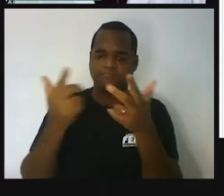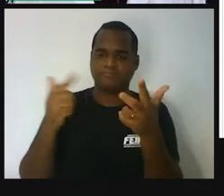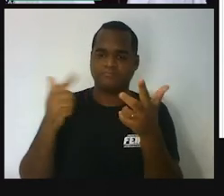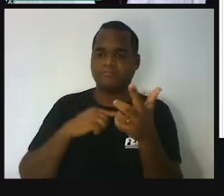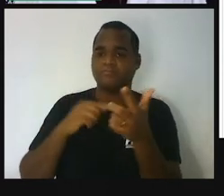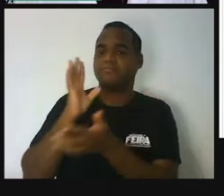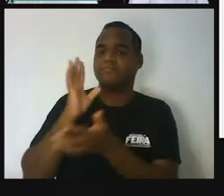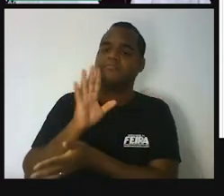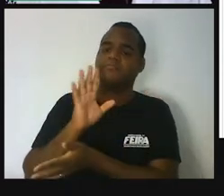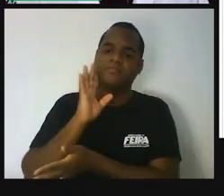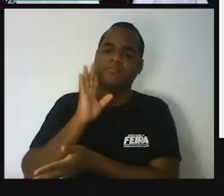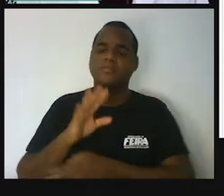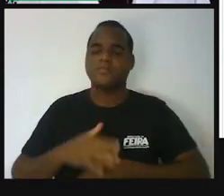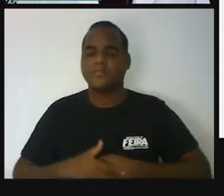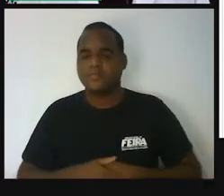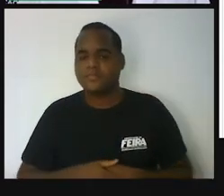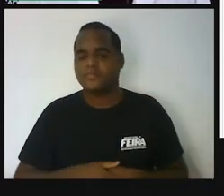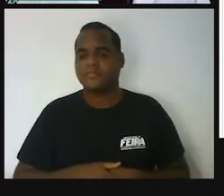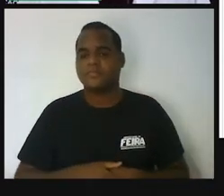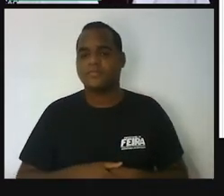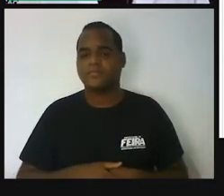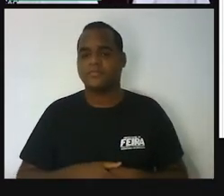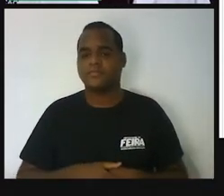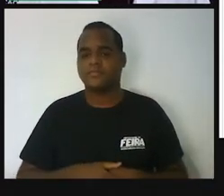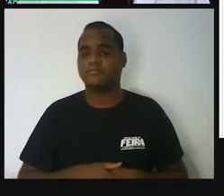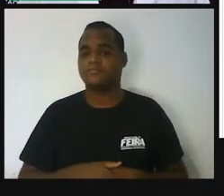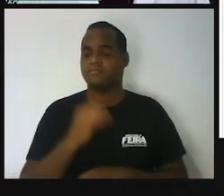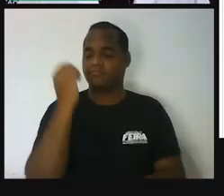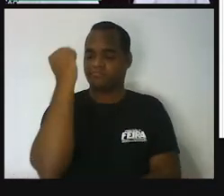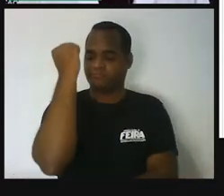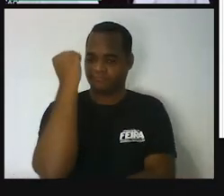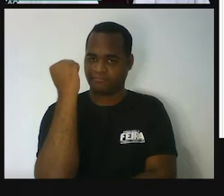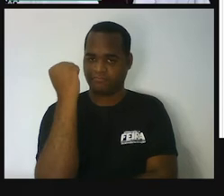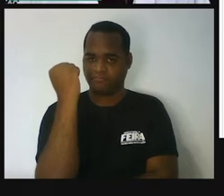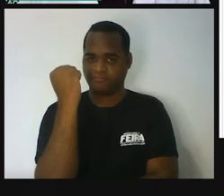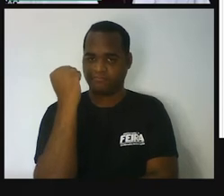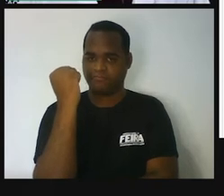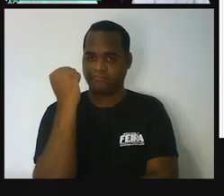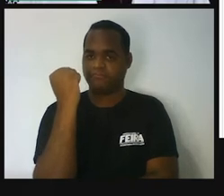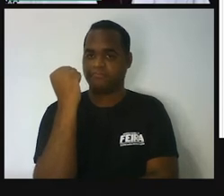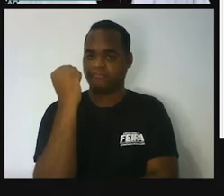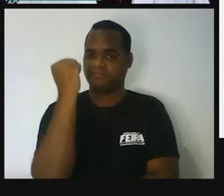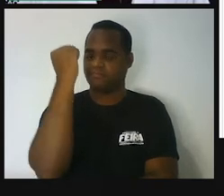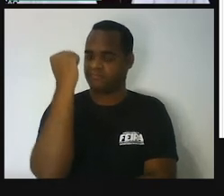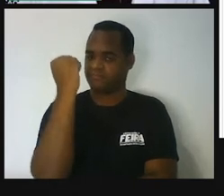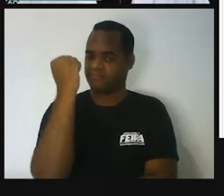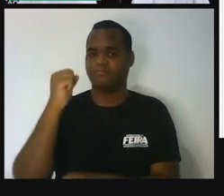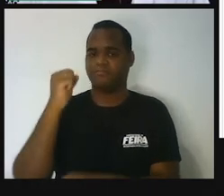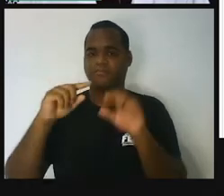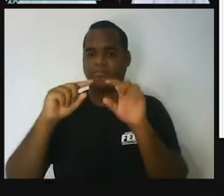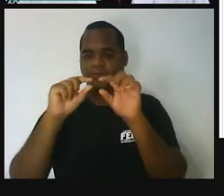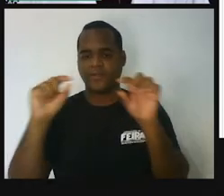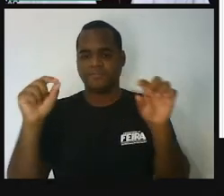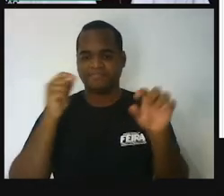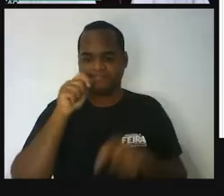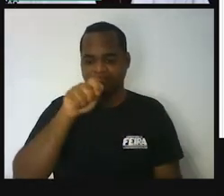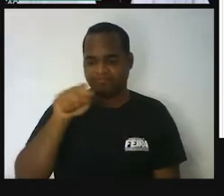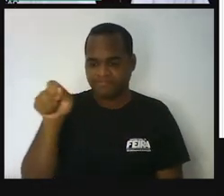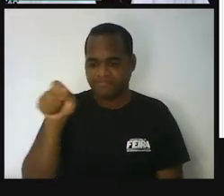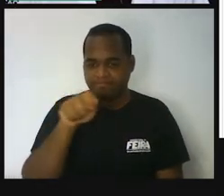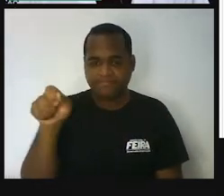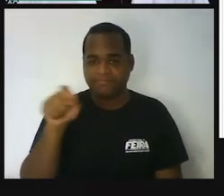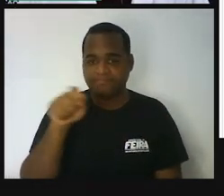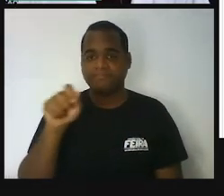Aêêêêêêêêêêêêêêêêêêêêêêêêêêêêêêêêêêêêêêêêêêêêêêêêêêêêêêêêêêêêêêêêêêêêêêêêêêêêêêêêêêêêêêêêêêêêêêêêêêêêêêêêêêêêêêêêêêêêêêêêêêêêêêêêêêêêêêêêêêêêêêêêêêêêêêêêêêêêêêêêêêêêêêêêêêêêêêêêêêêêêêêêêêêêêêêêêêê Então, essa madeira aqui, que eu estou apontando com o mouse, esta